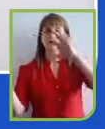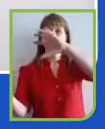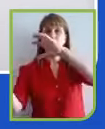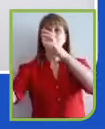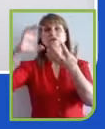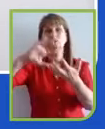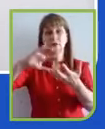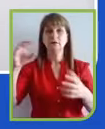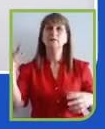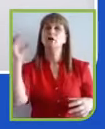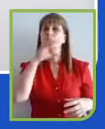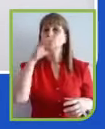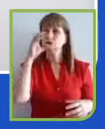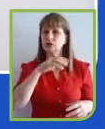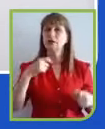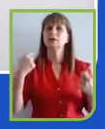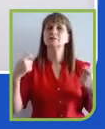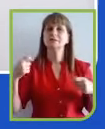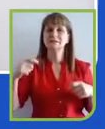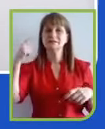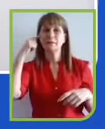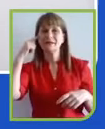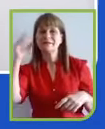governos e empresas para essa equação.